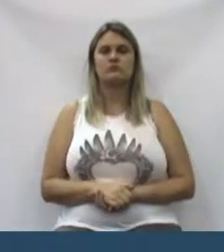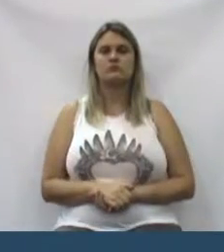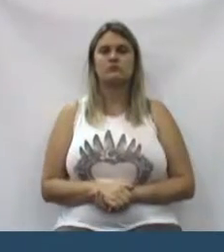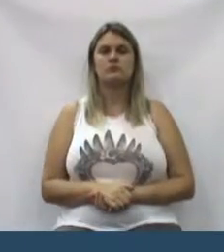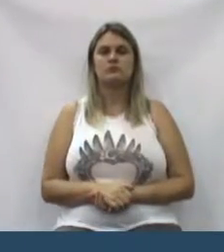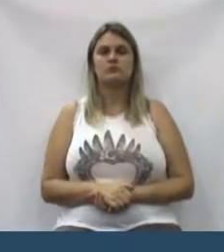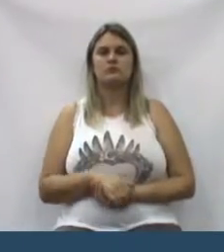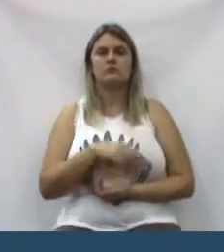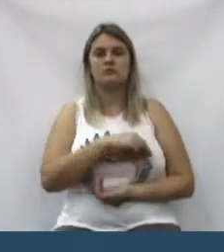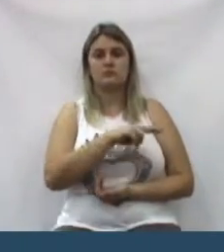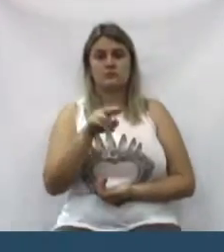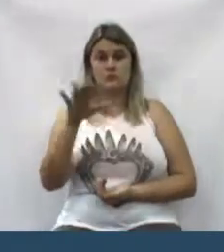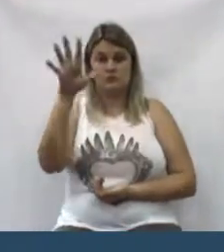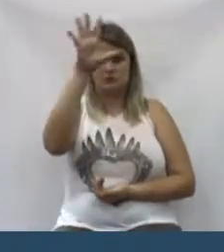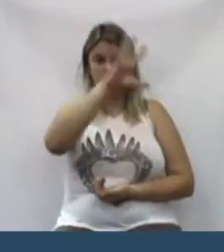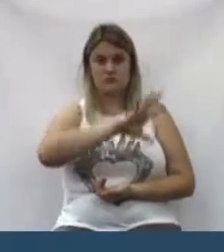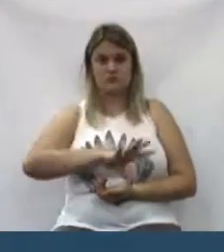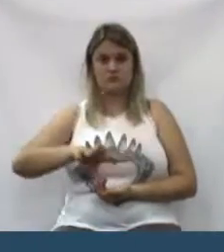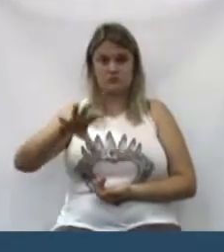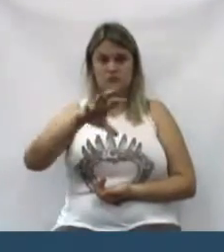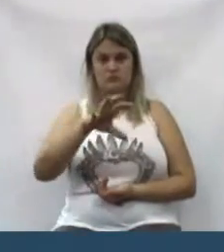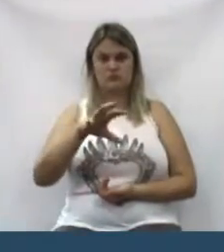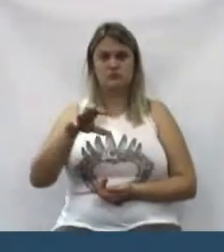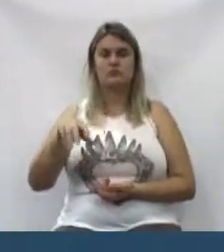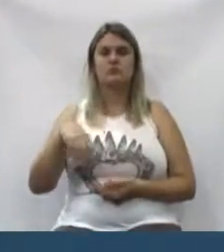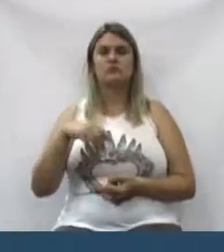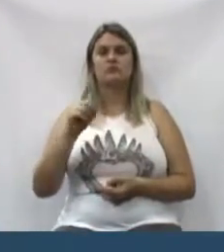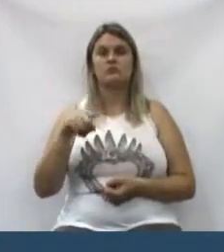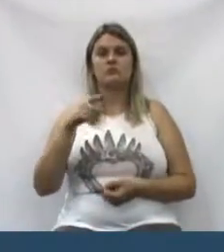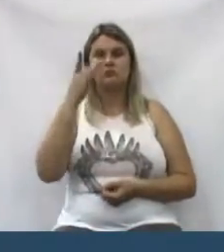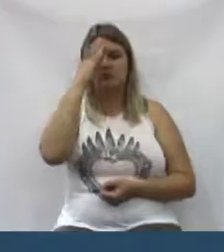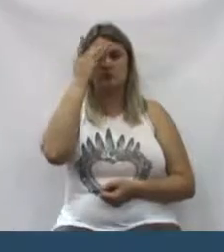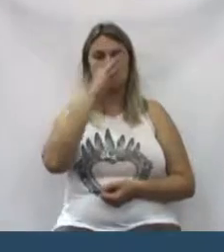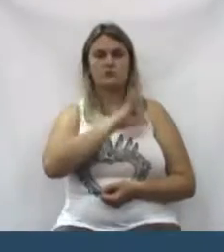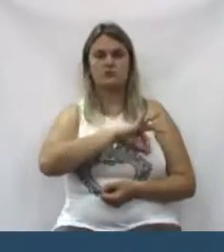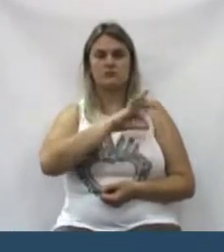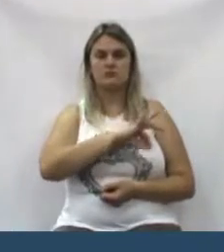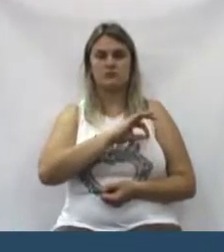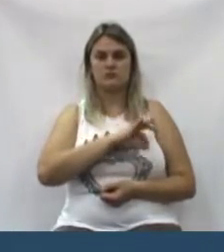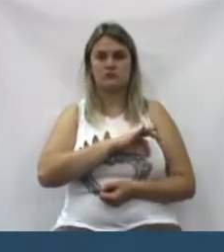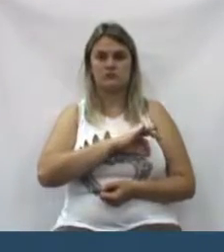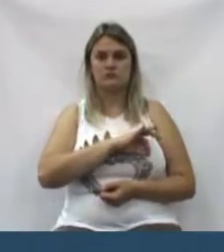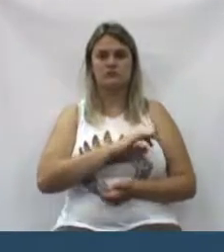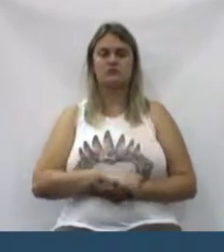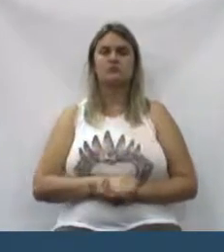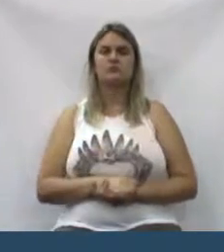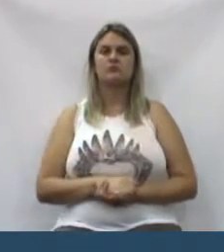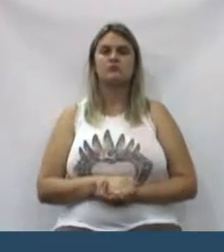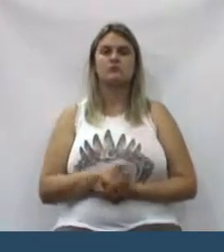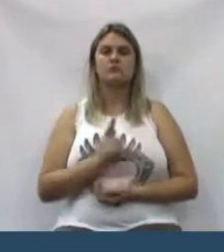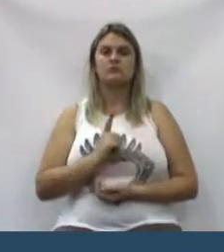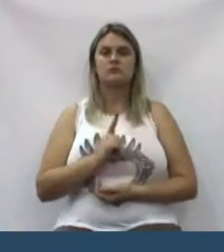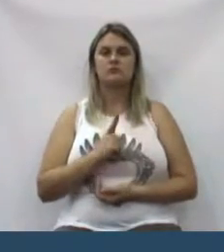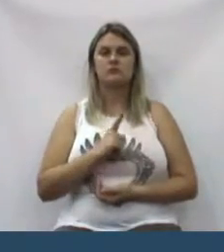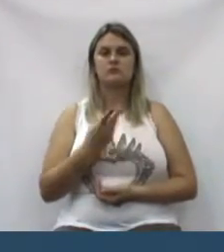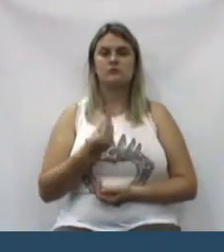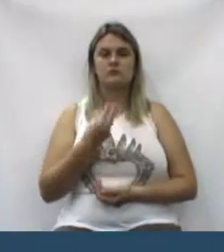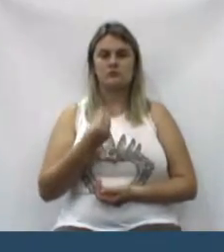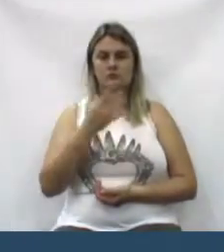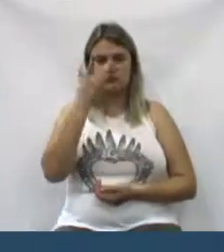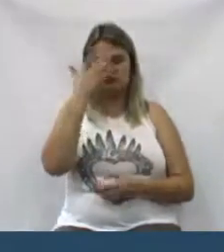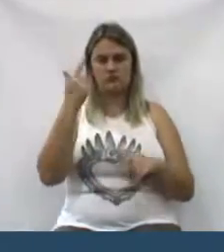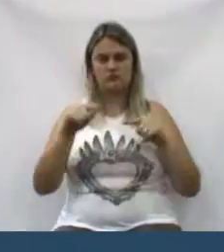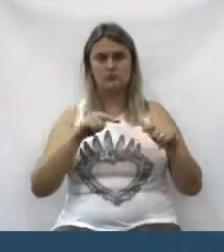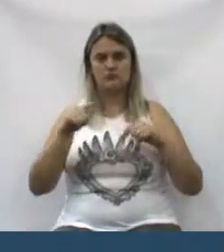a nossa região é uma região de assalariado nós temos muitos